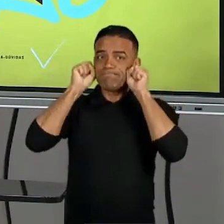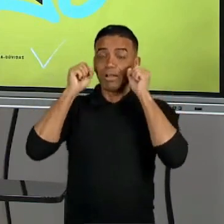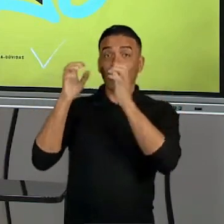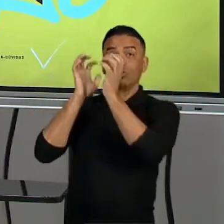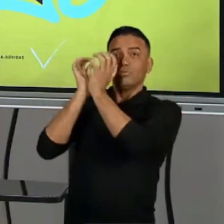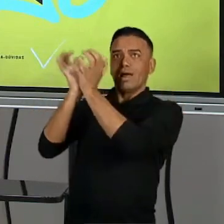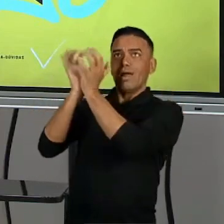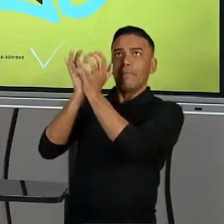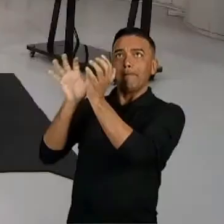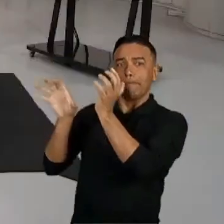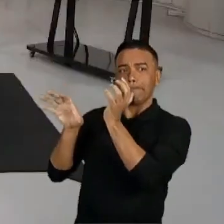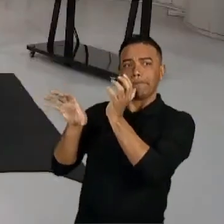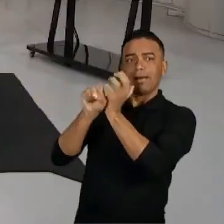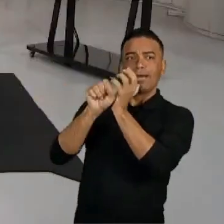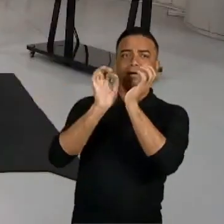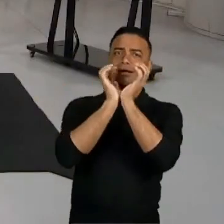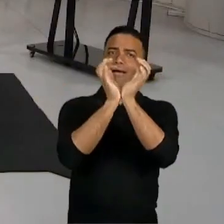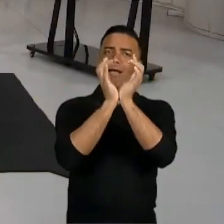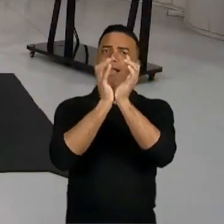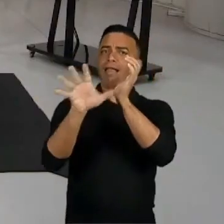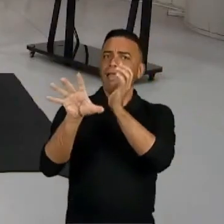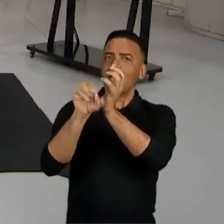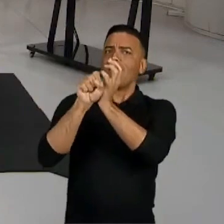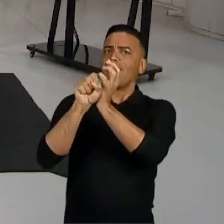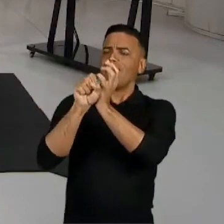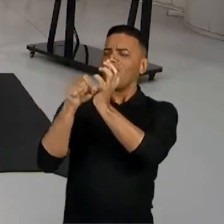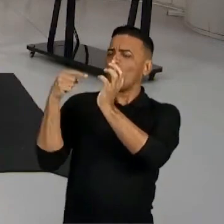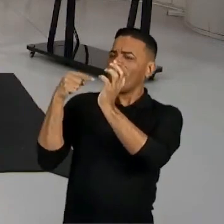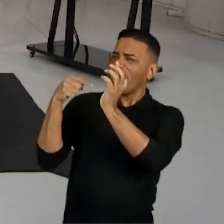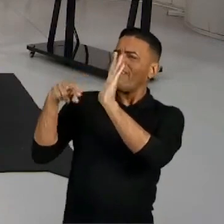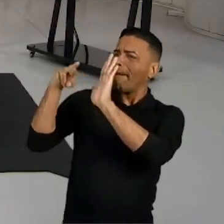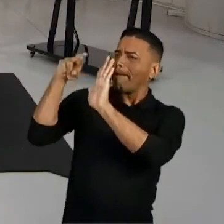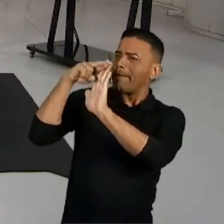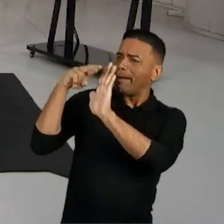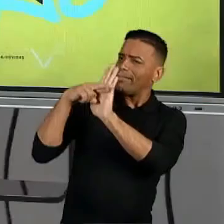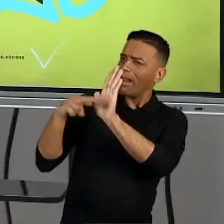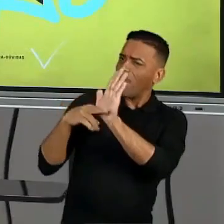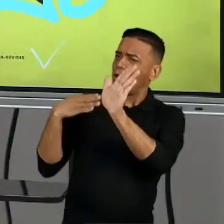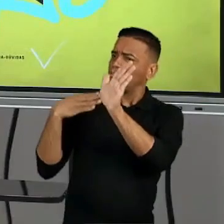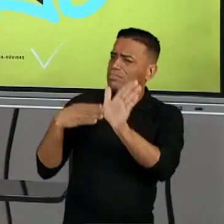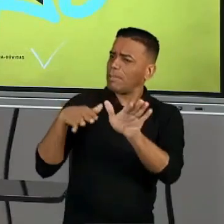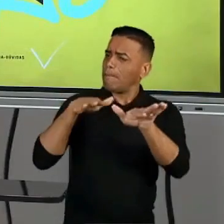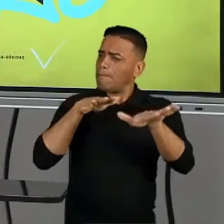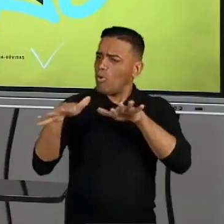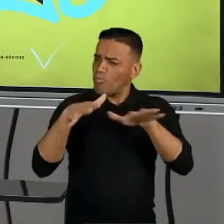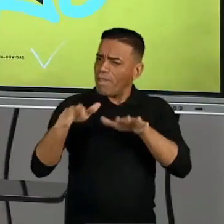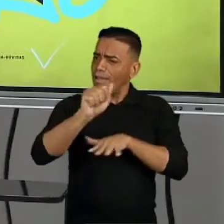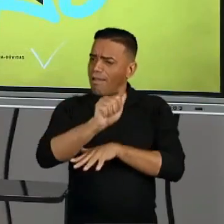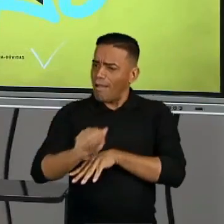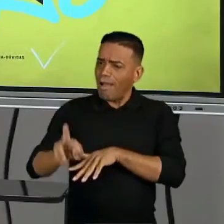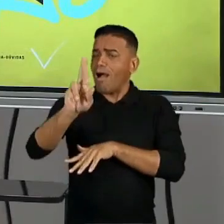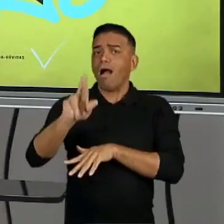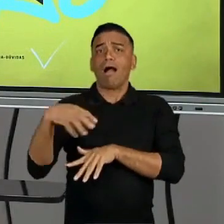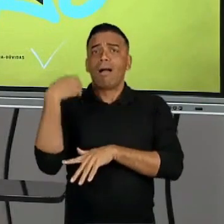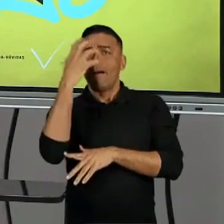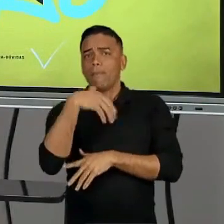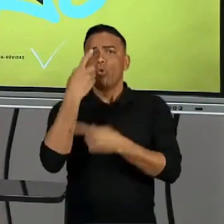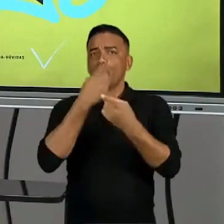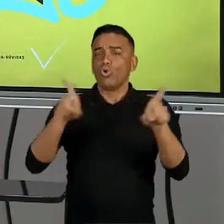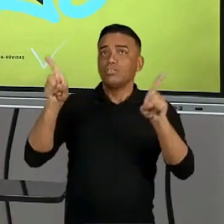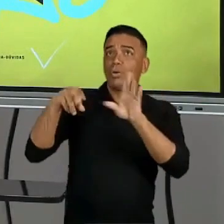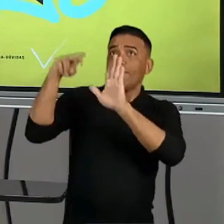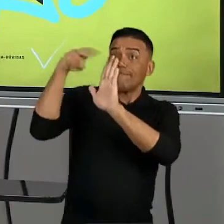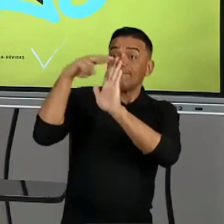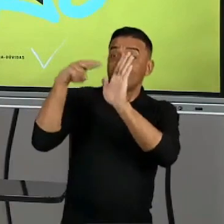E uma coisa que o cérebro faz sempre é o que tem de padrão por trás desse movimento de música. E ele fica o tempo todo tentando achar